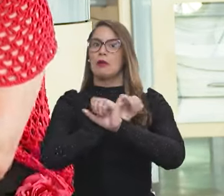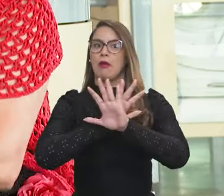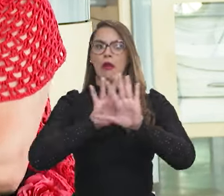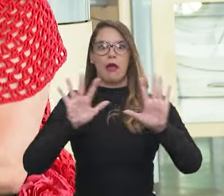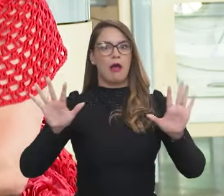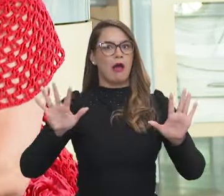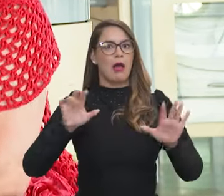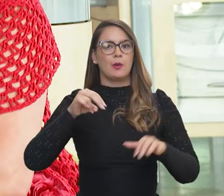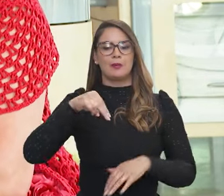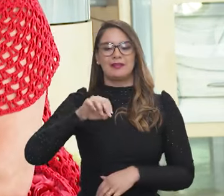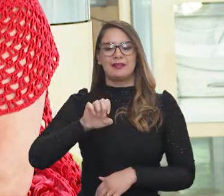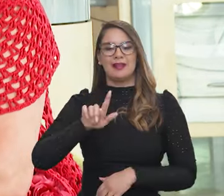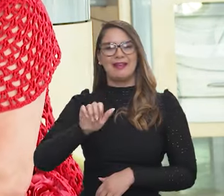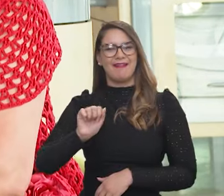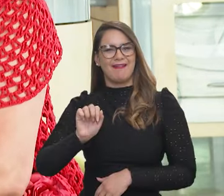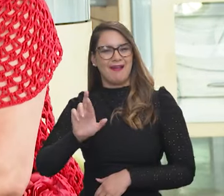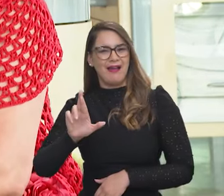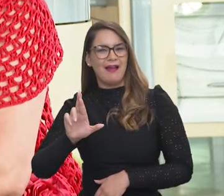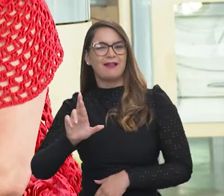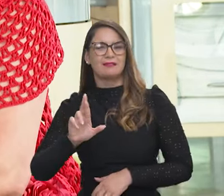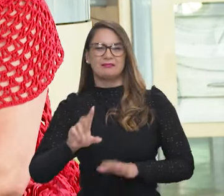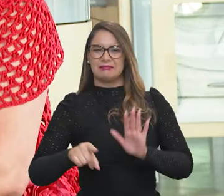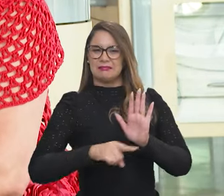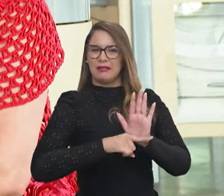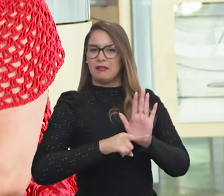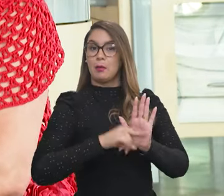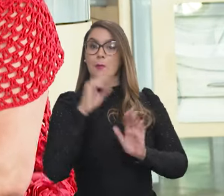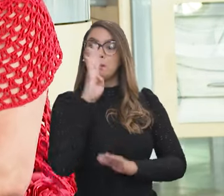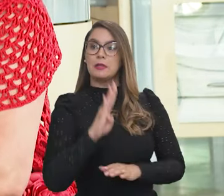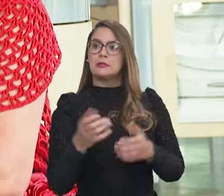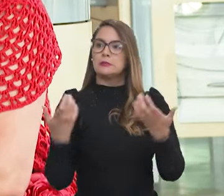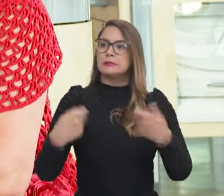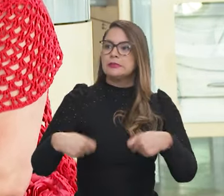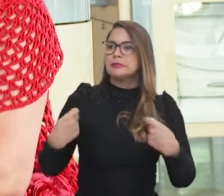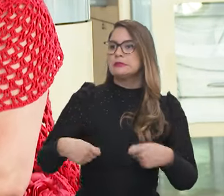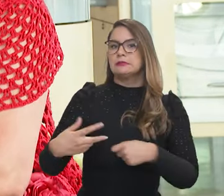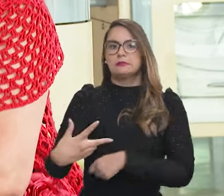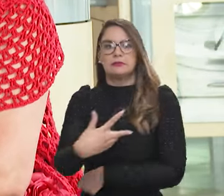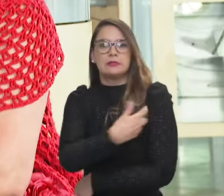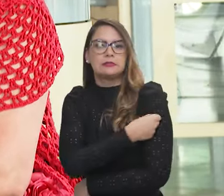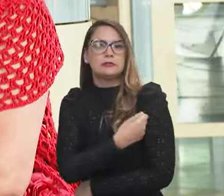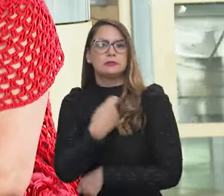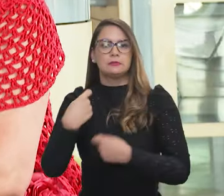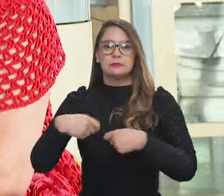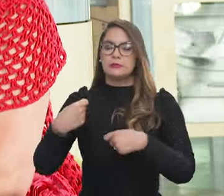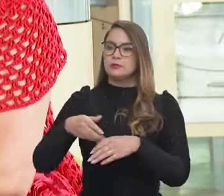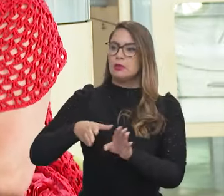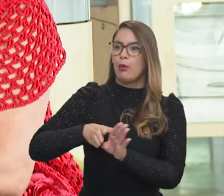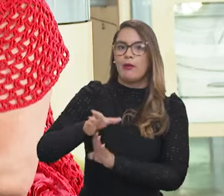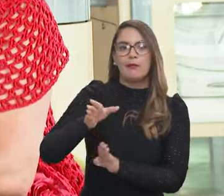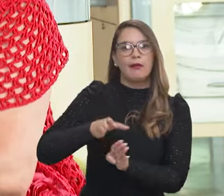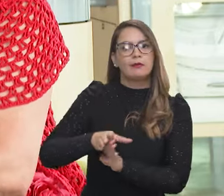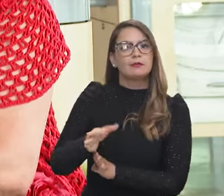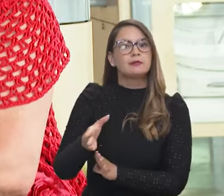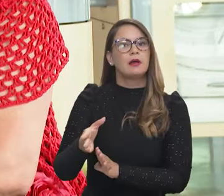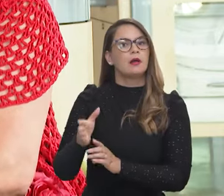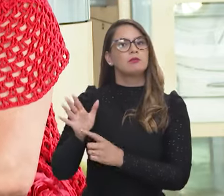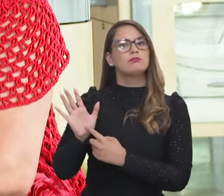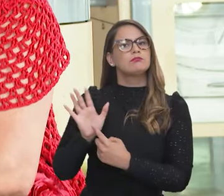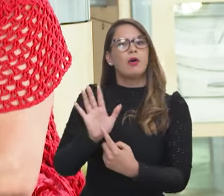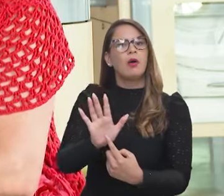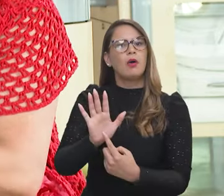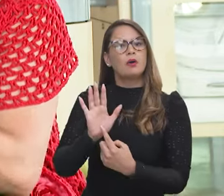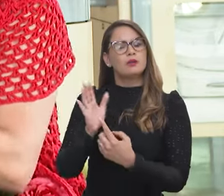explícito do negacionismo. O Brasil precisava de vacina, Brasil precisava de uma orientação que